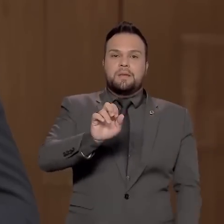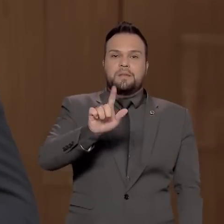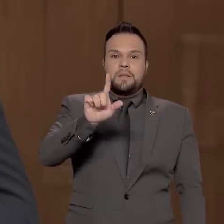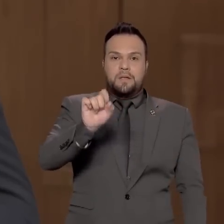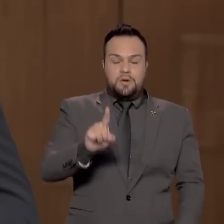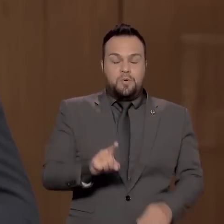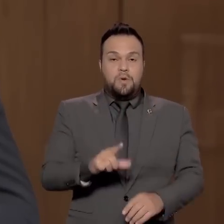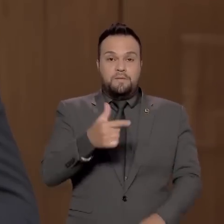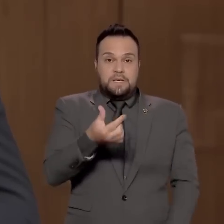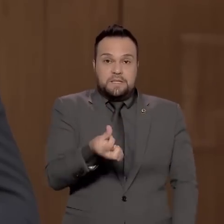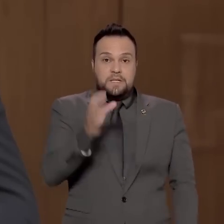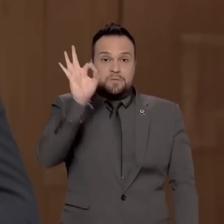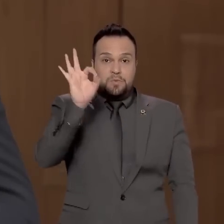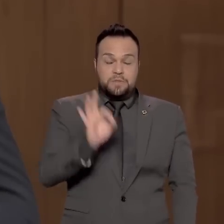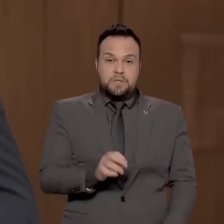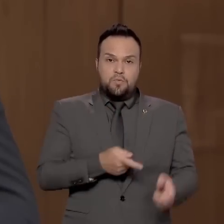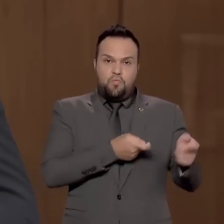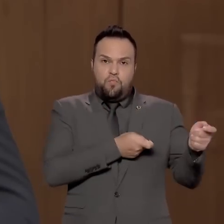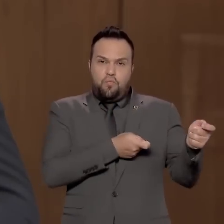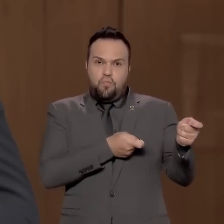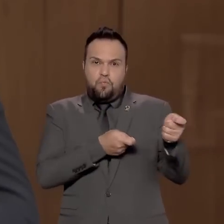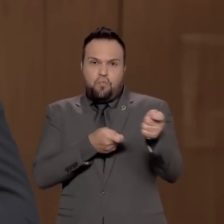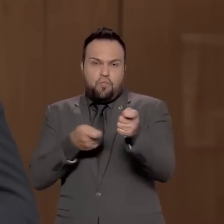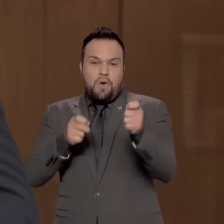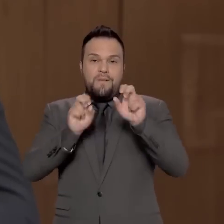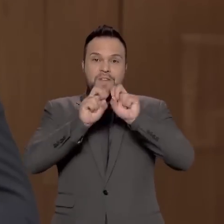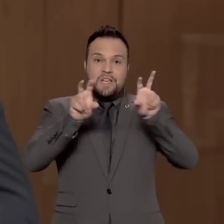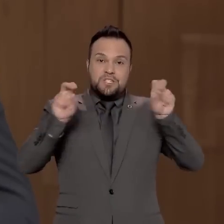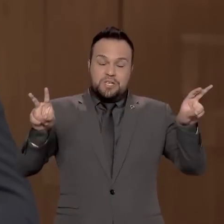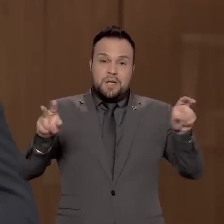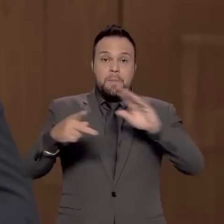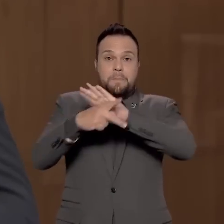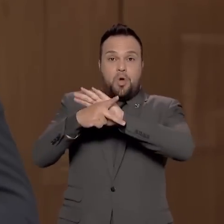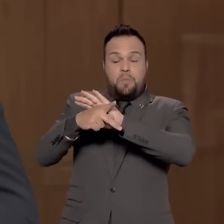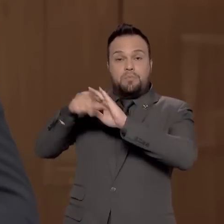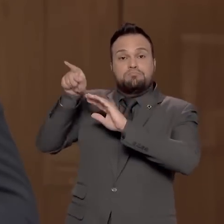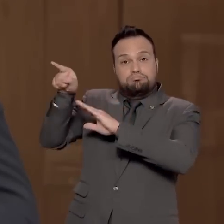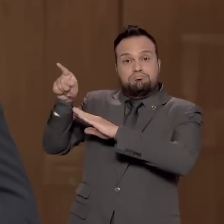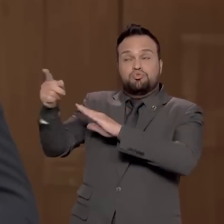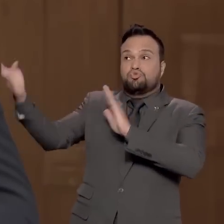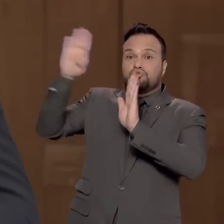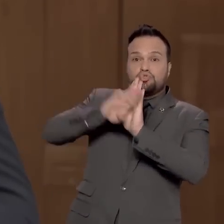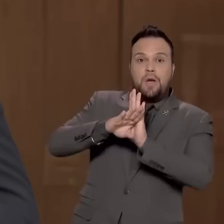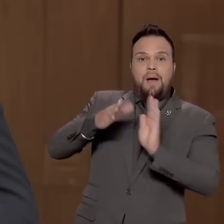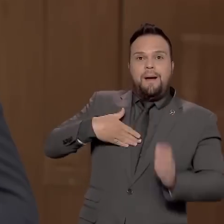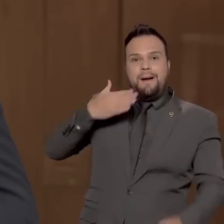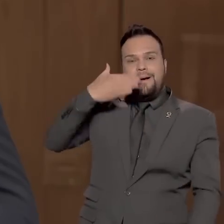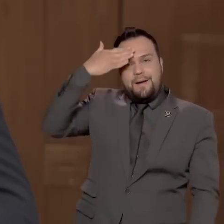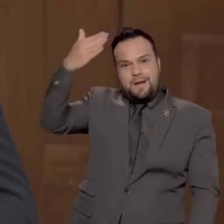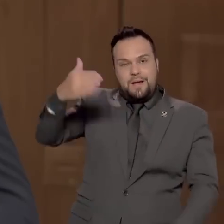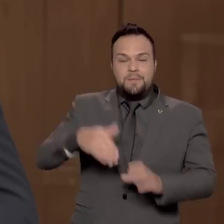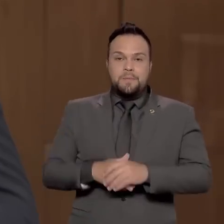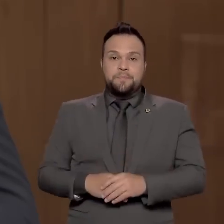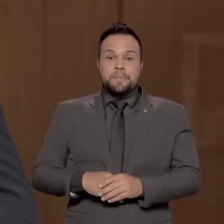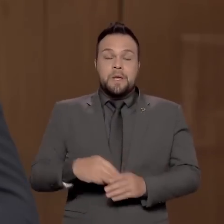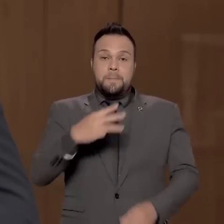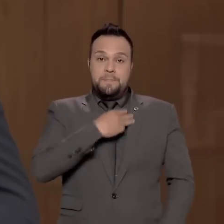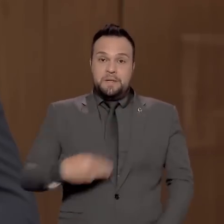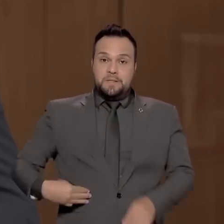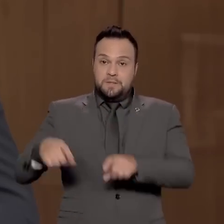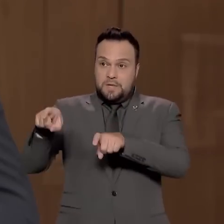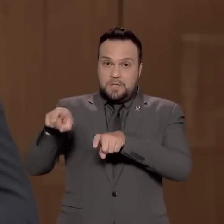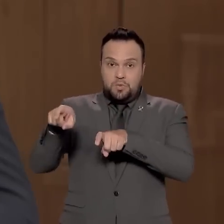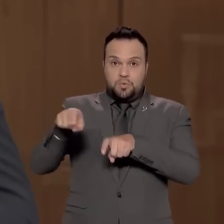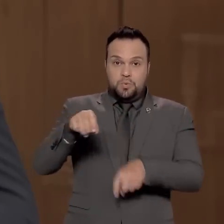26% dos fertilizantes que abastecem o agronegócio brasileiro vem do mundo árabe. O ministro da Agricultura,